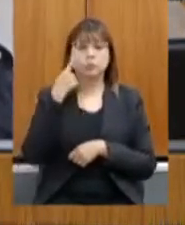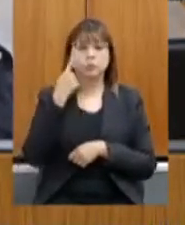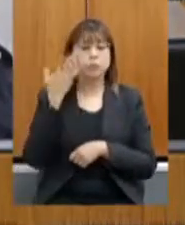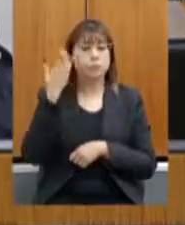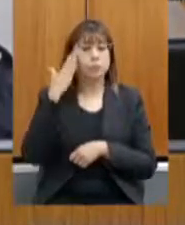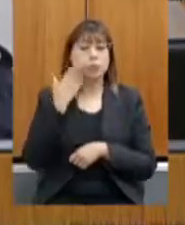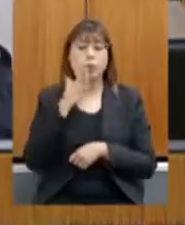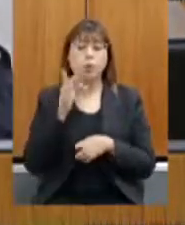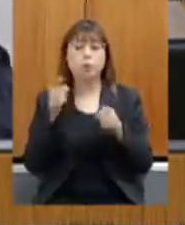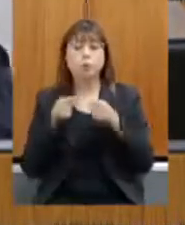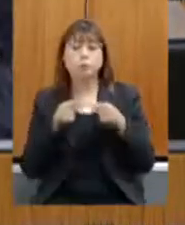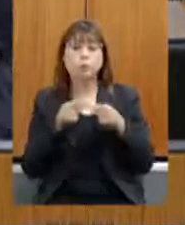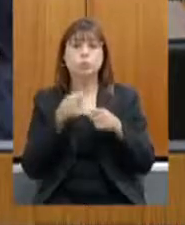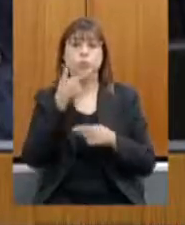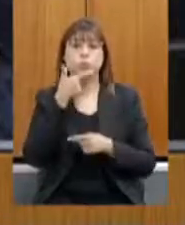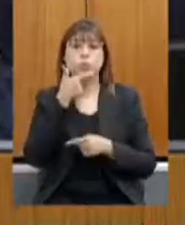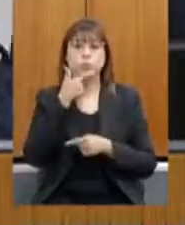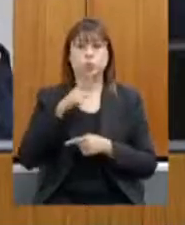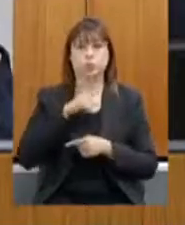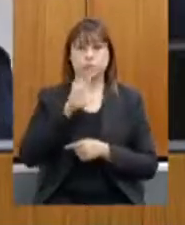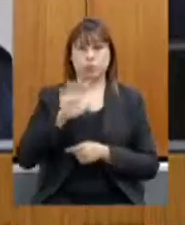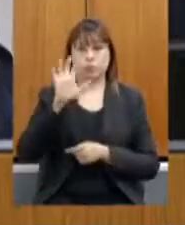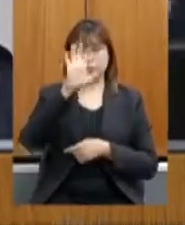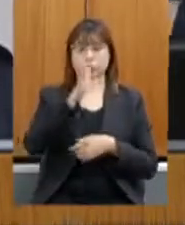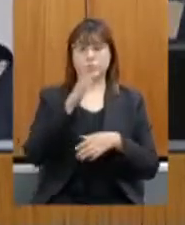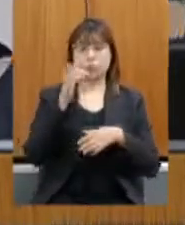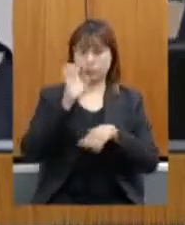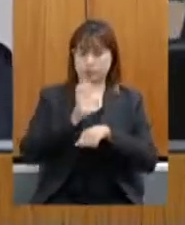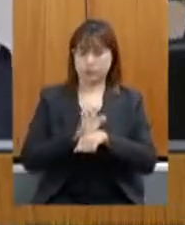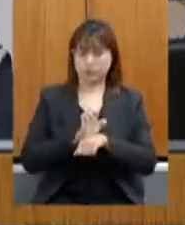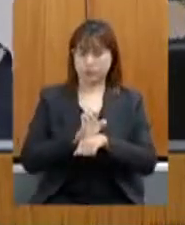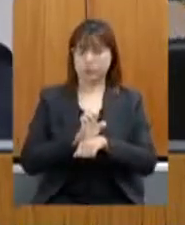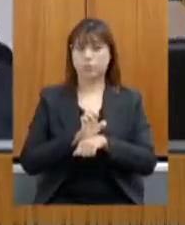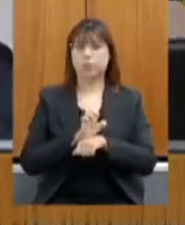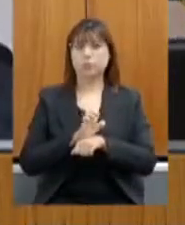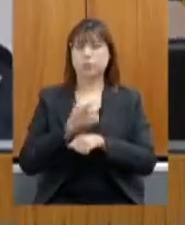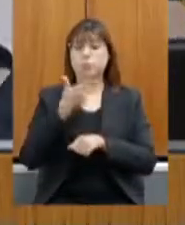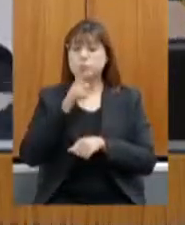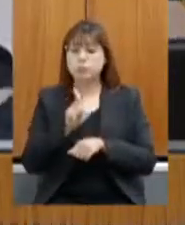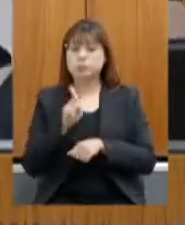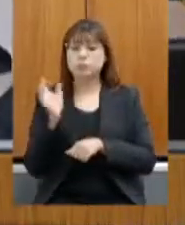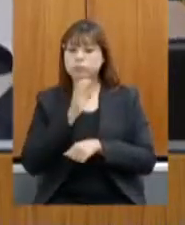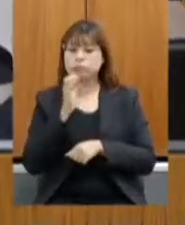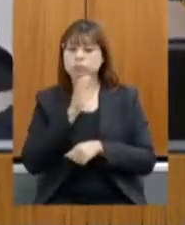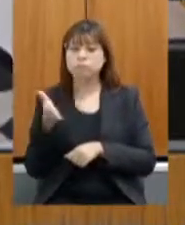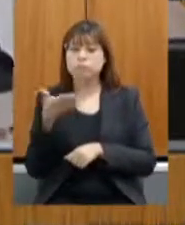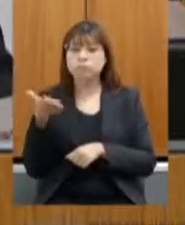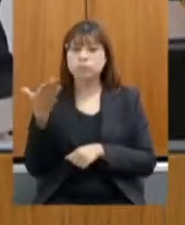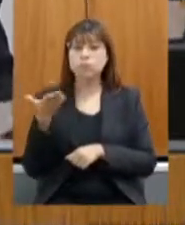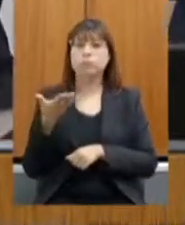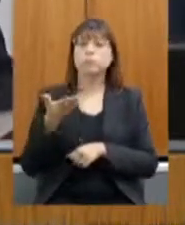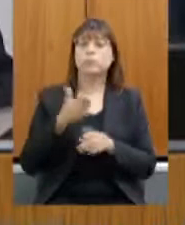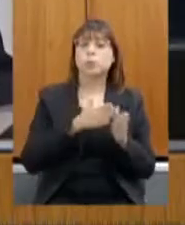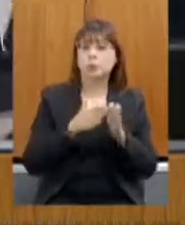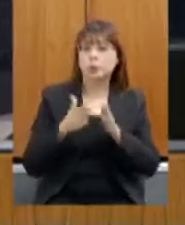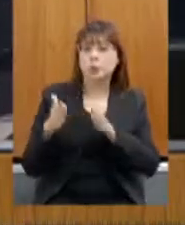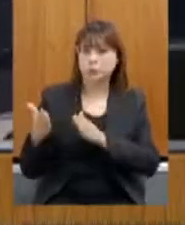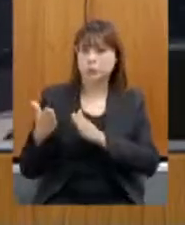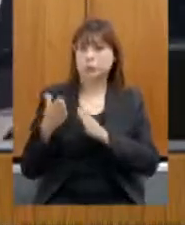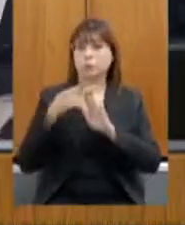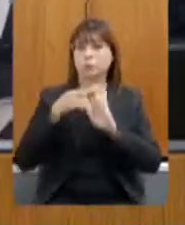tipos de queijos existentes no Estado de forma a viabilizar e acelerar os processos de sua